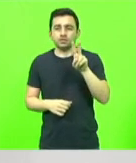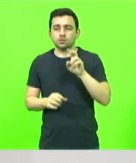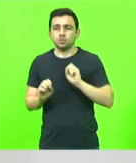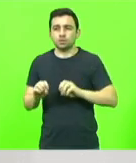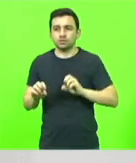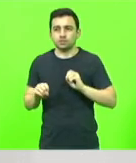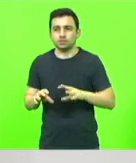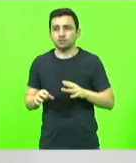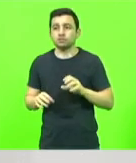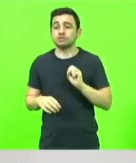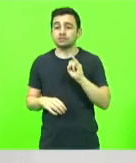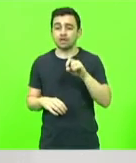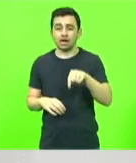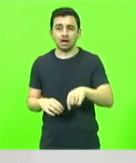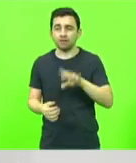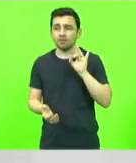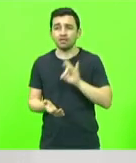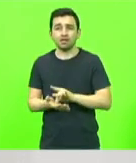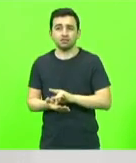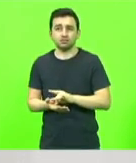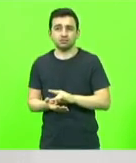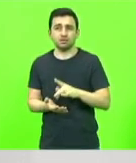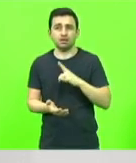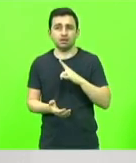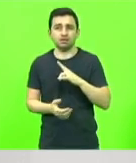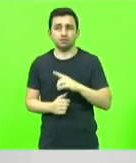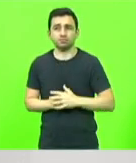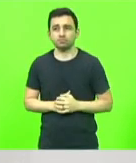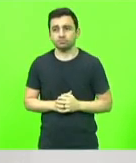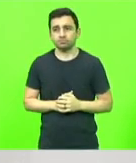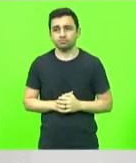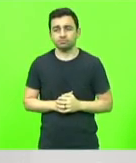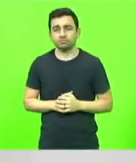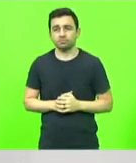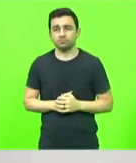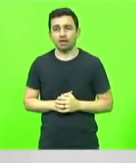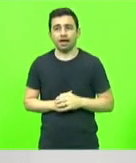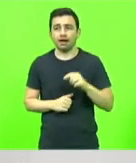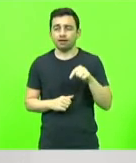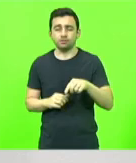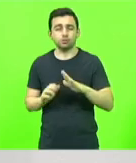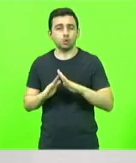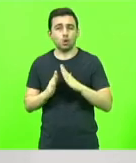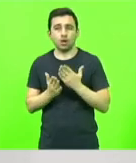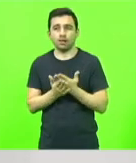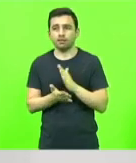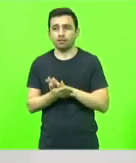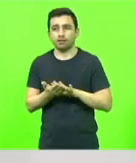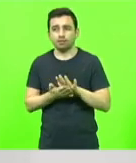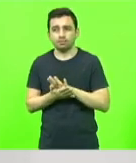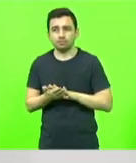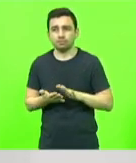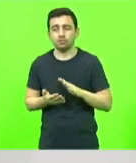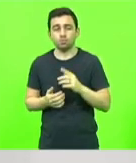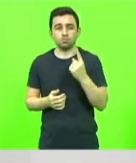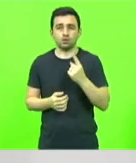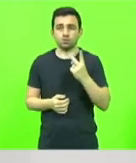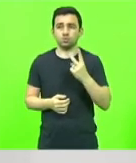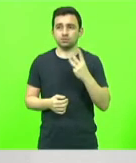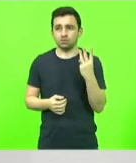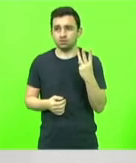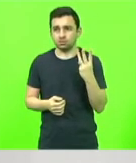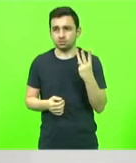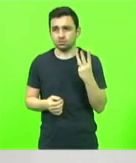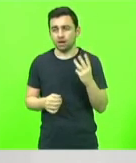realidade continuar. Não é uma escola, não é duas, não é três. É a